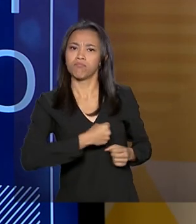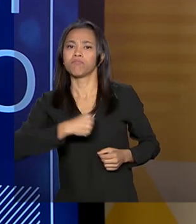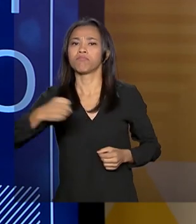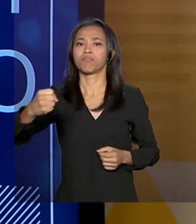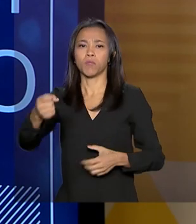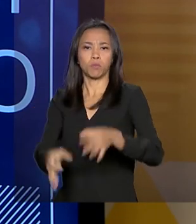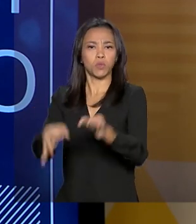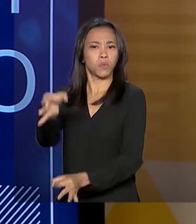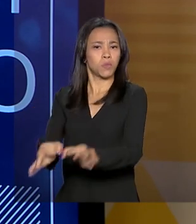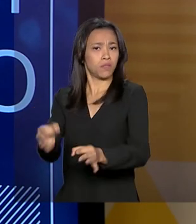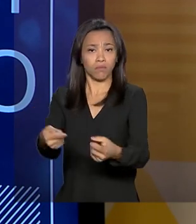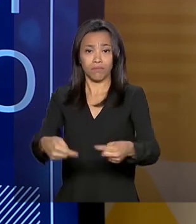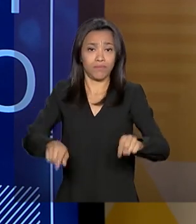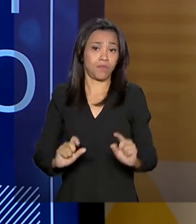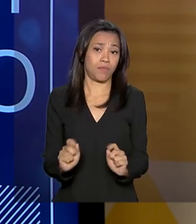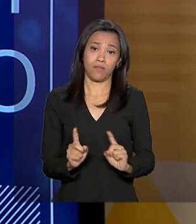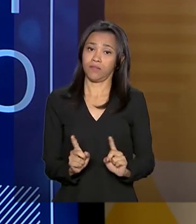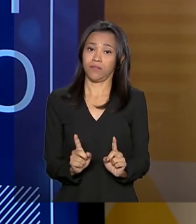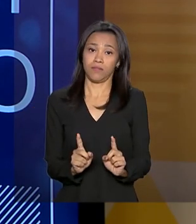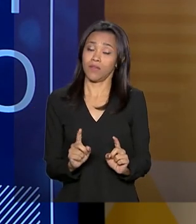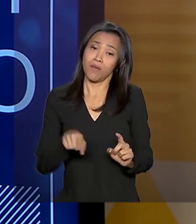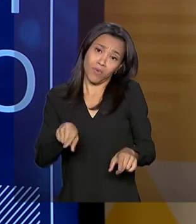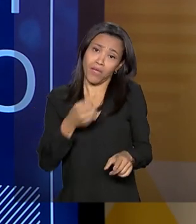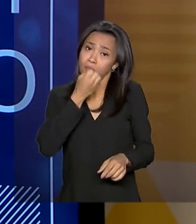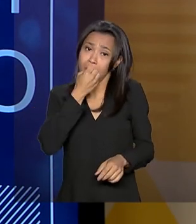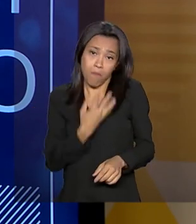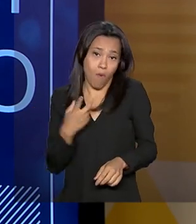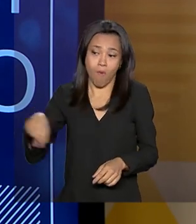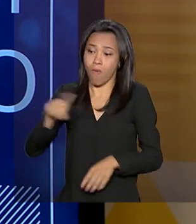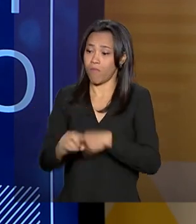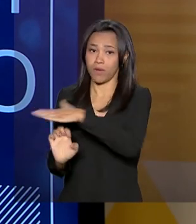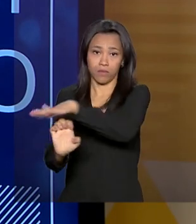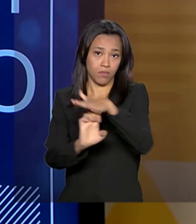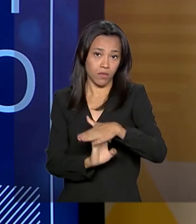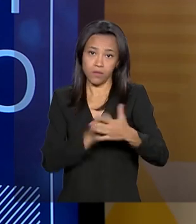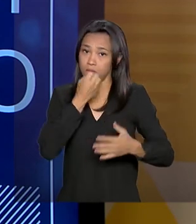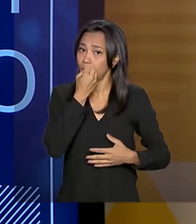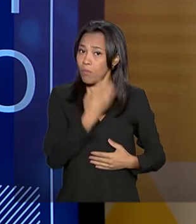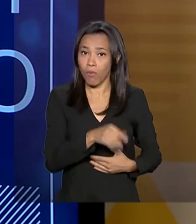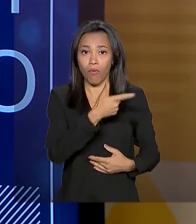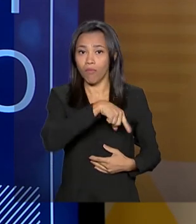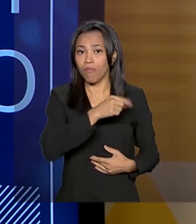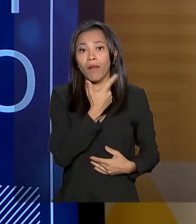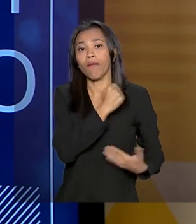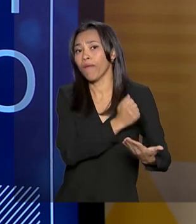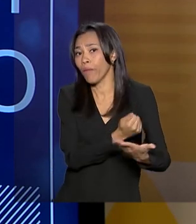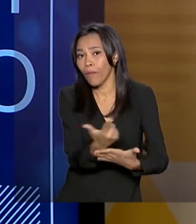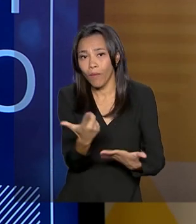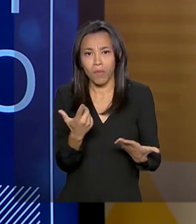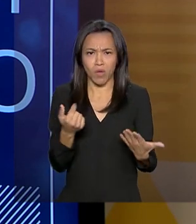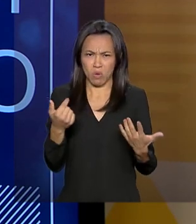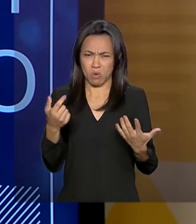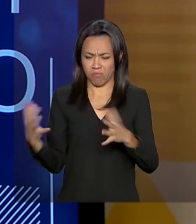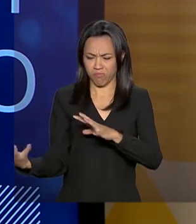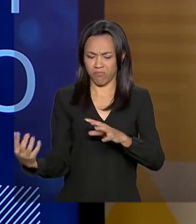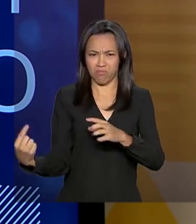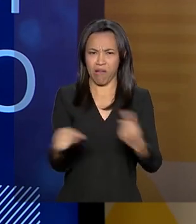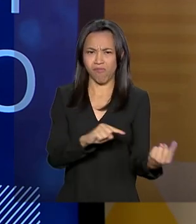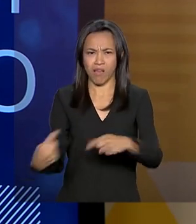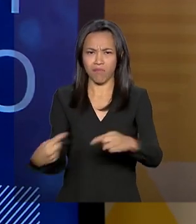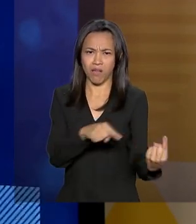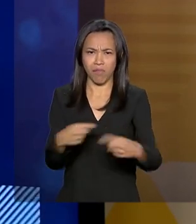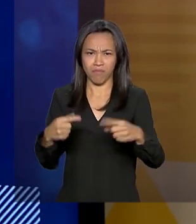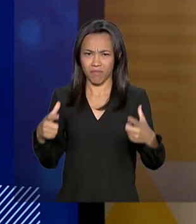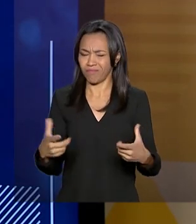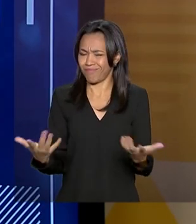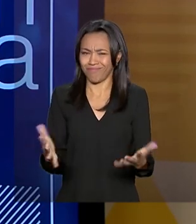essas relações de modo que não é bom nem para as empresas, nem para os consumidores um ambiente de desarmonia. Então, um